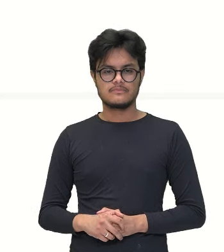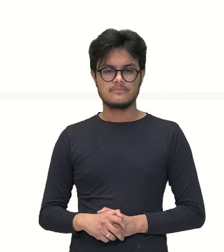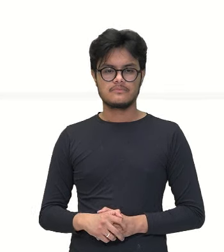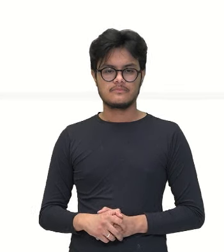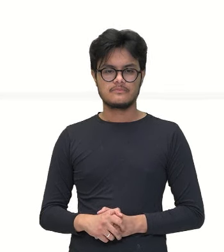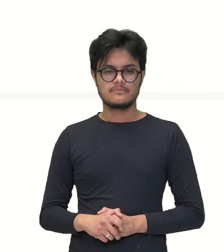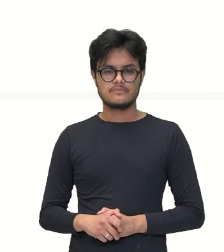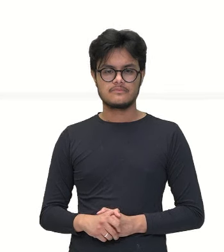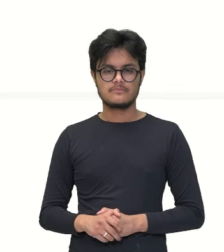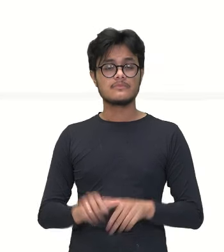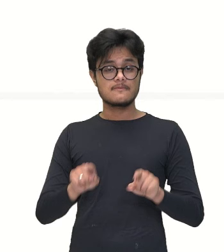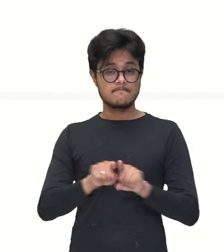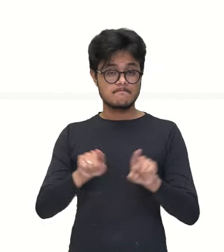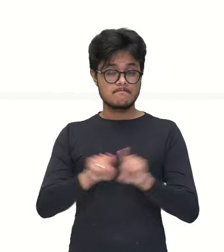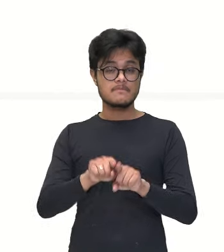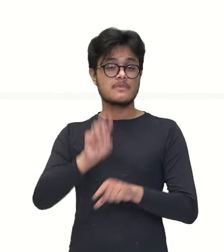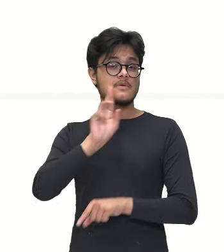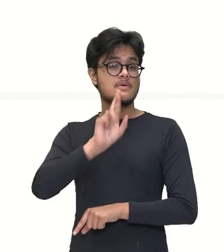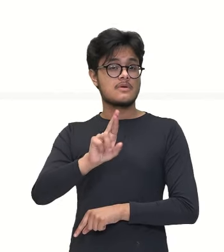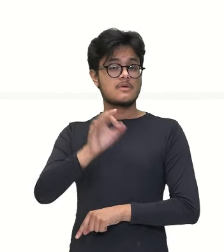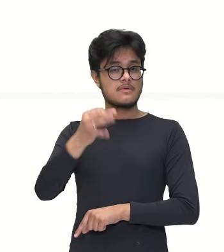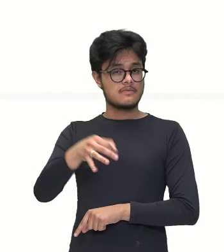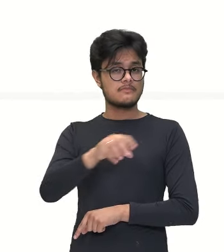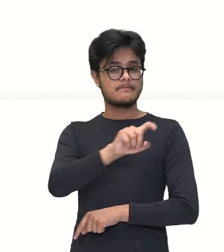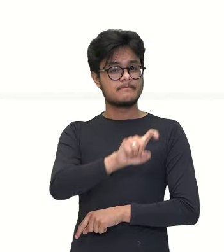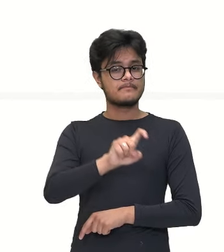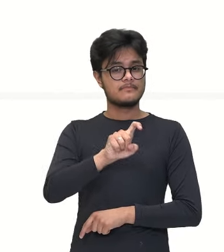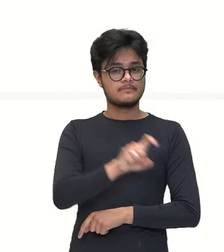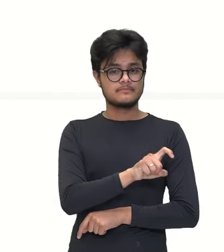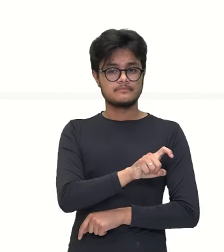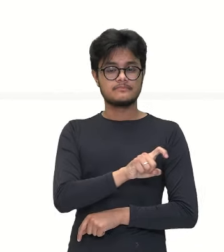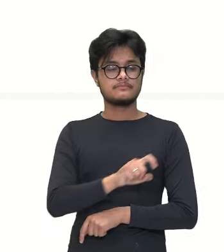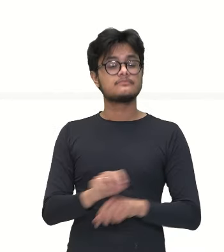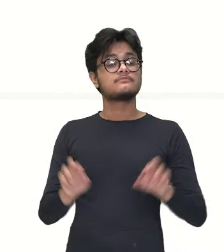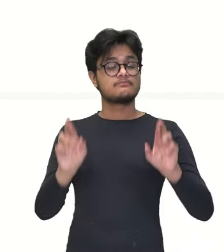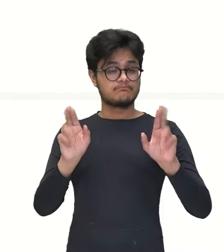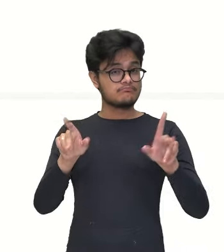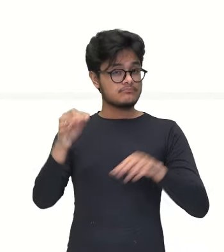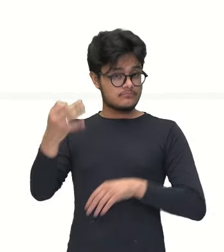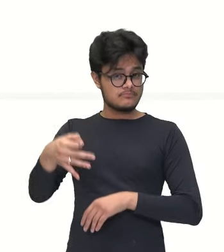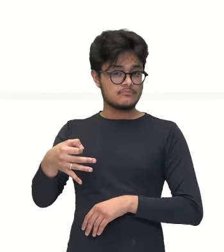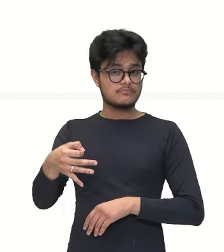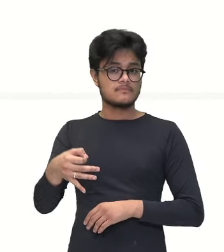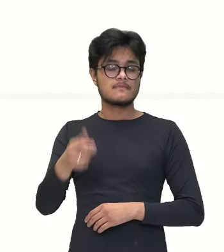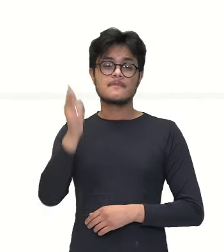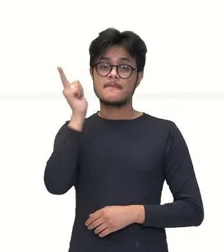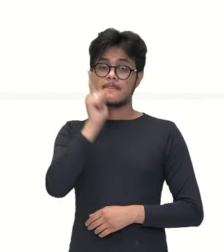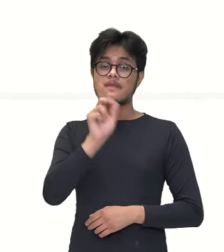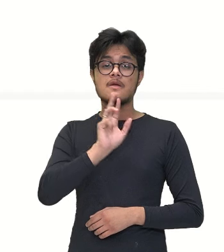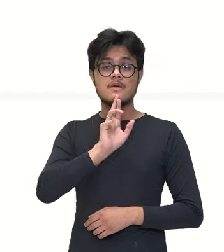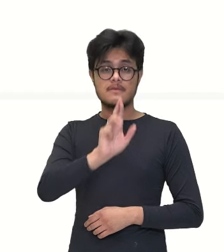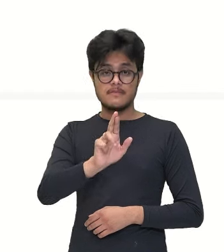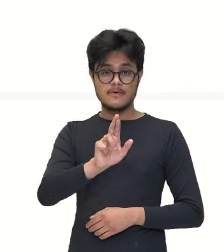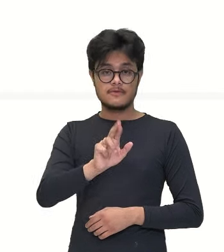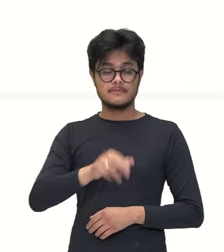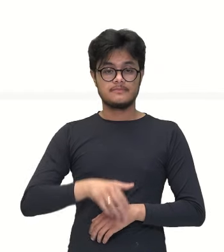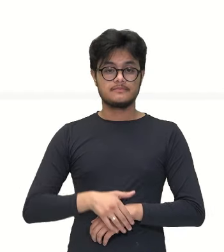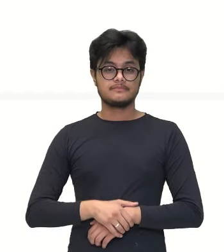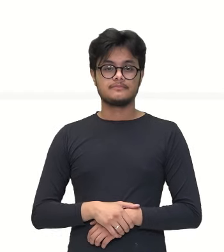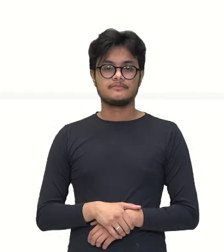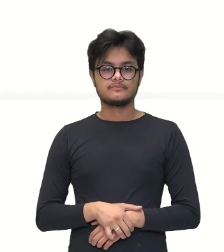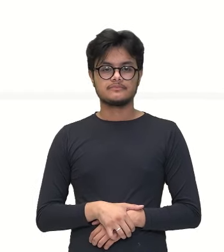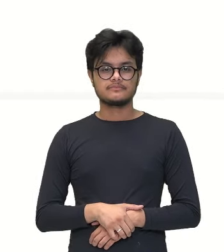o resultado de X, que é em tijolos, já vai dar o resultado que eu posso colocar no